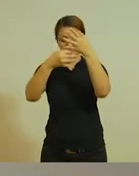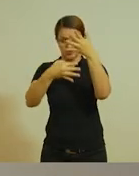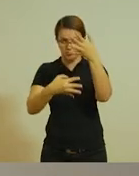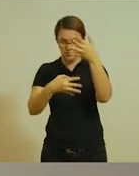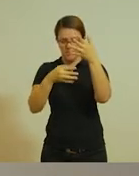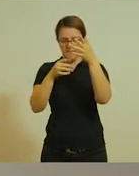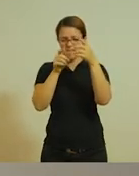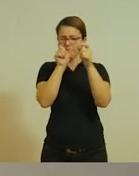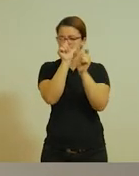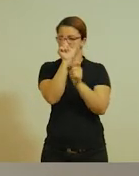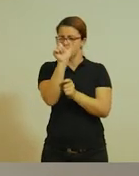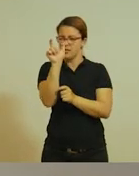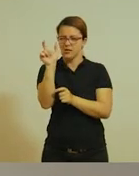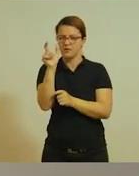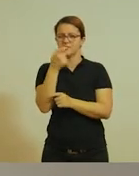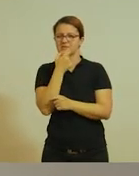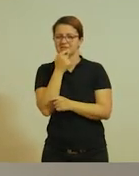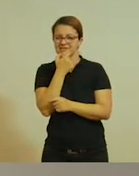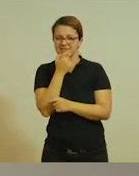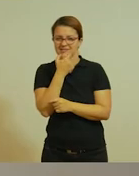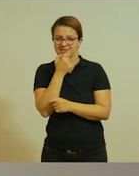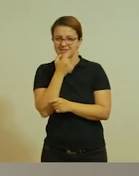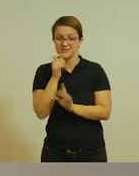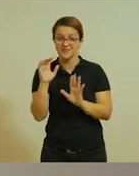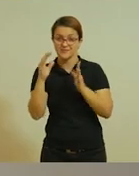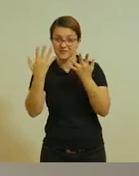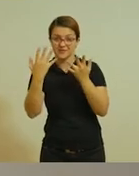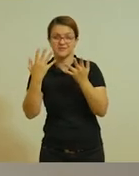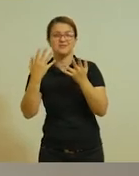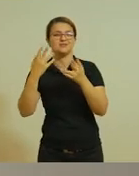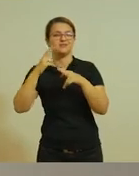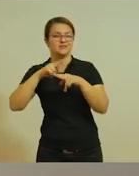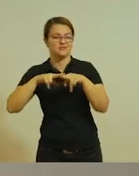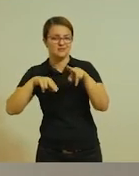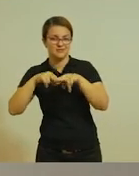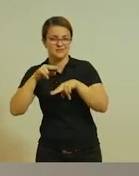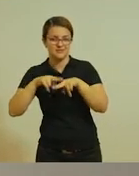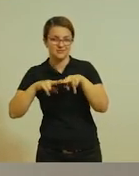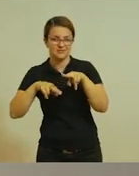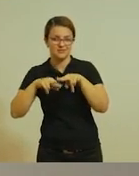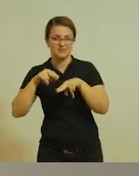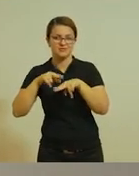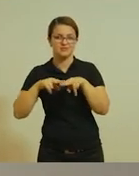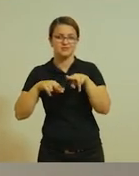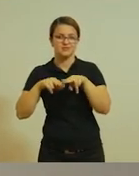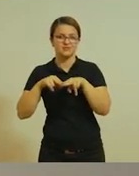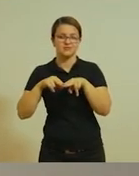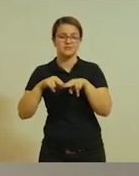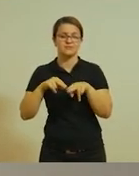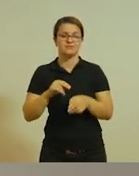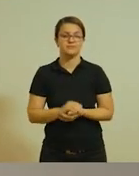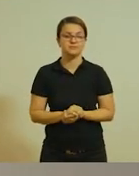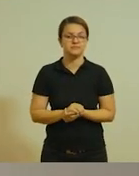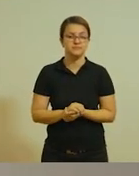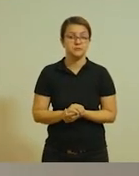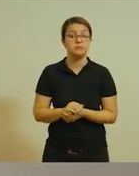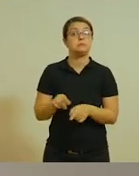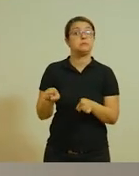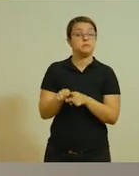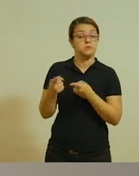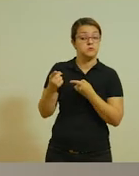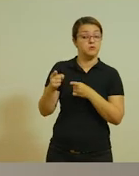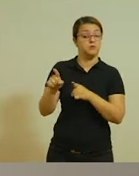as palavras em inglês dessa data comemorativa, que é a Juni Festival, e também fica o desafio para fazer aquela